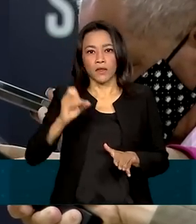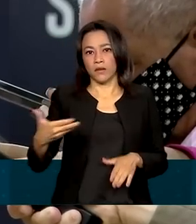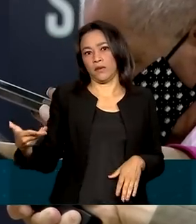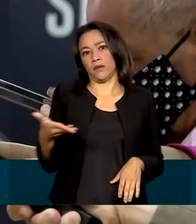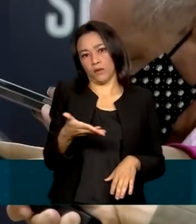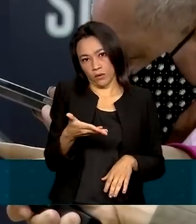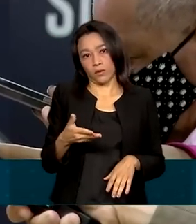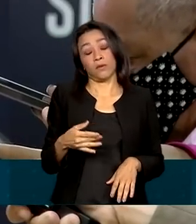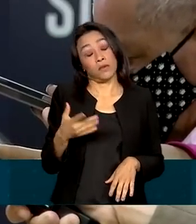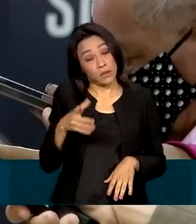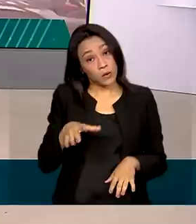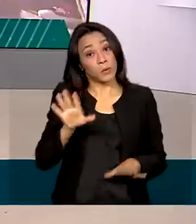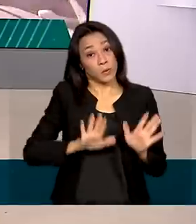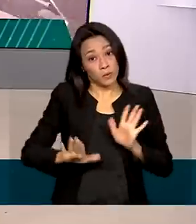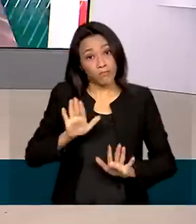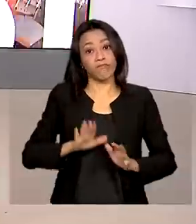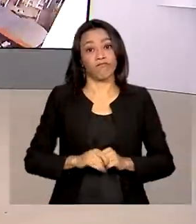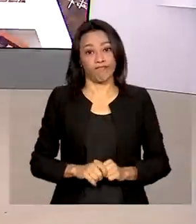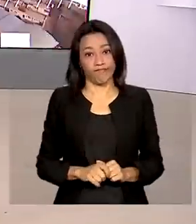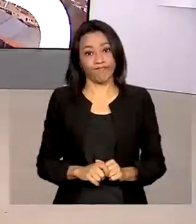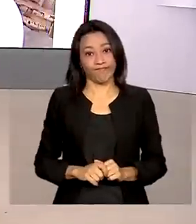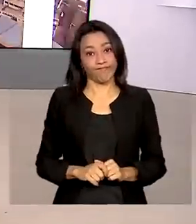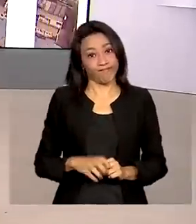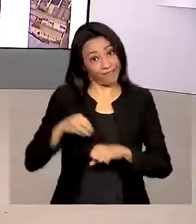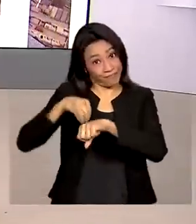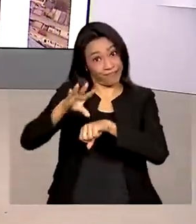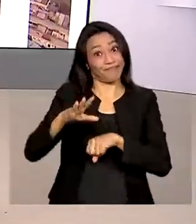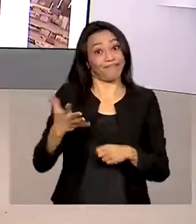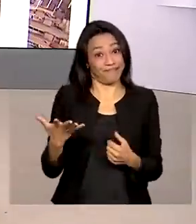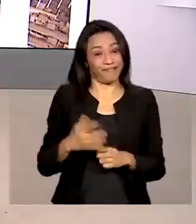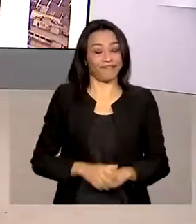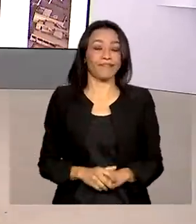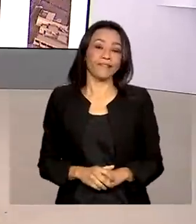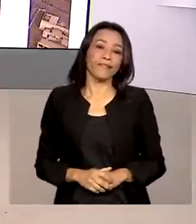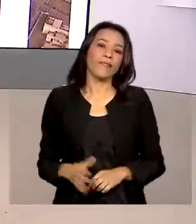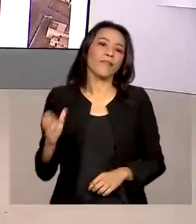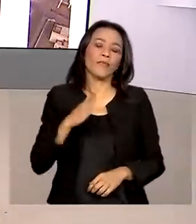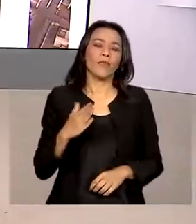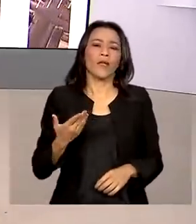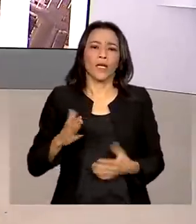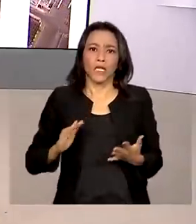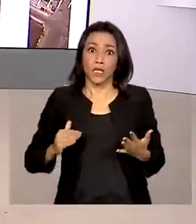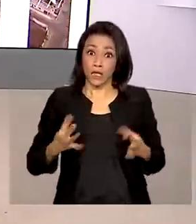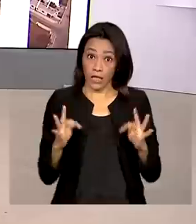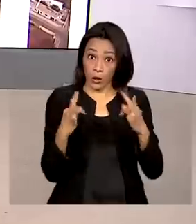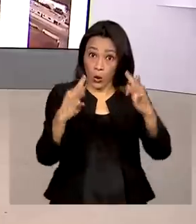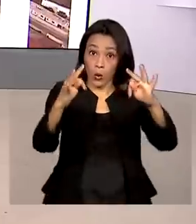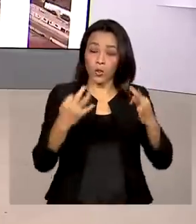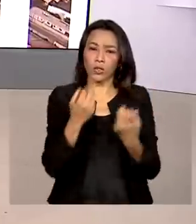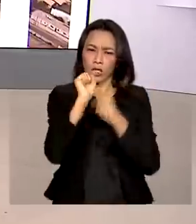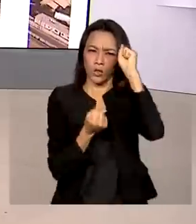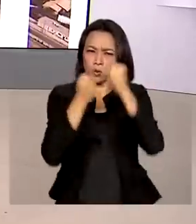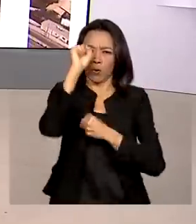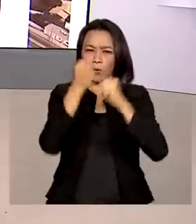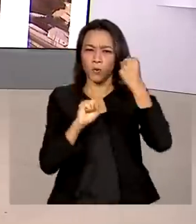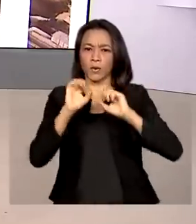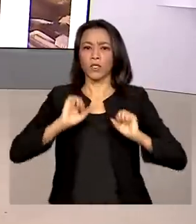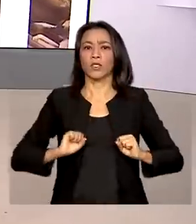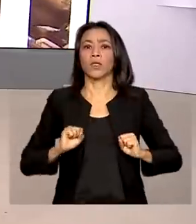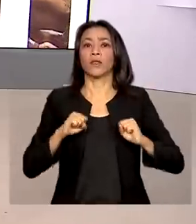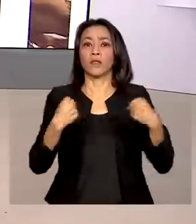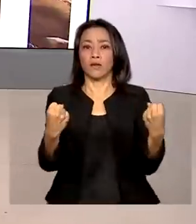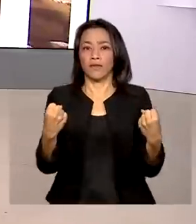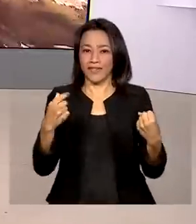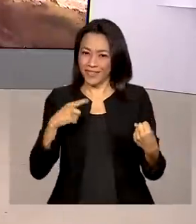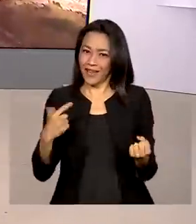prevenção é o mais importante. Ficou o recado, né? Avanços tecnológicos da Indústria Nacional de Defesa estão na